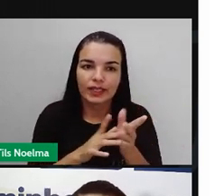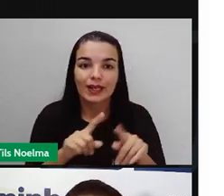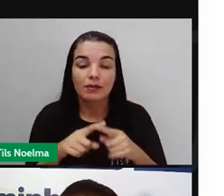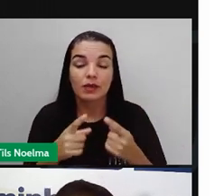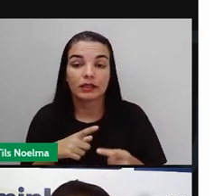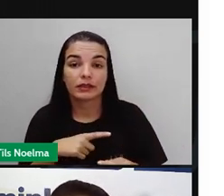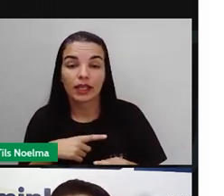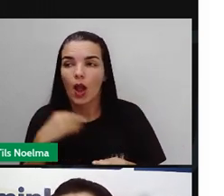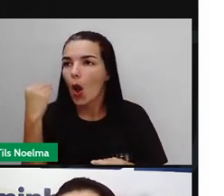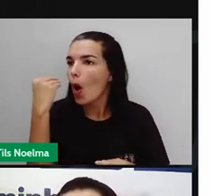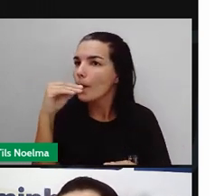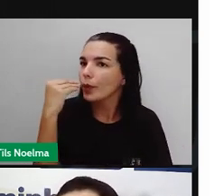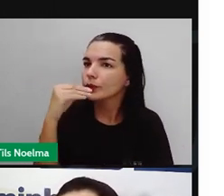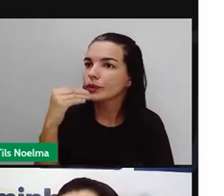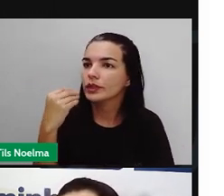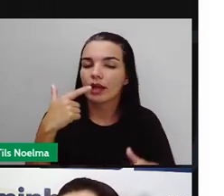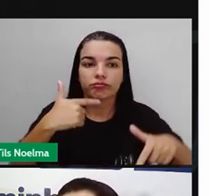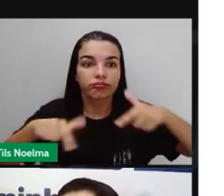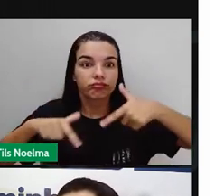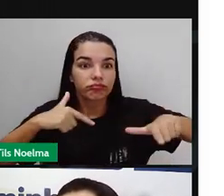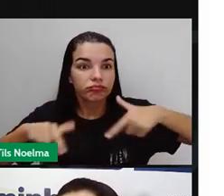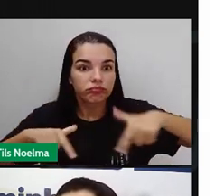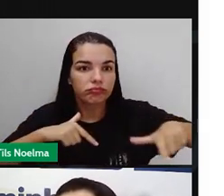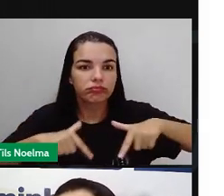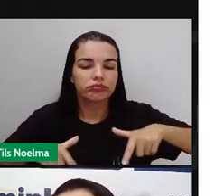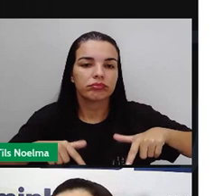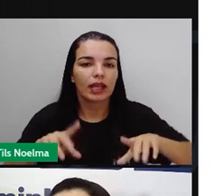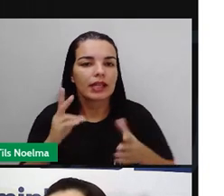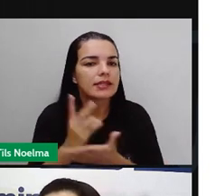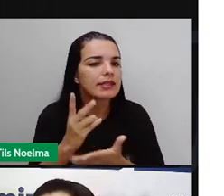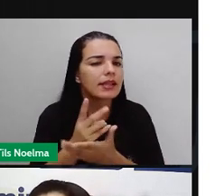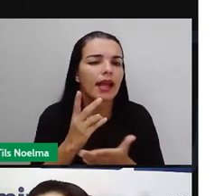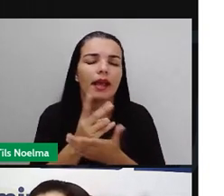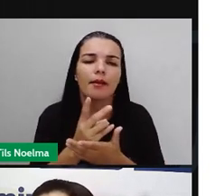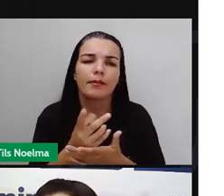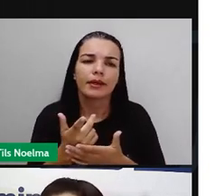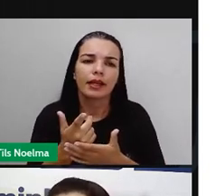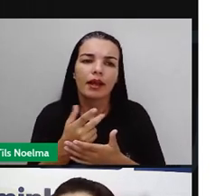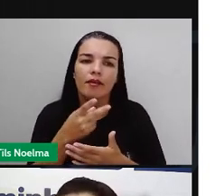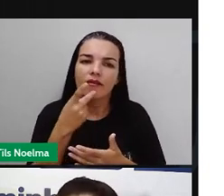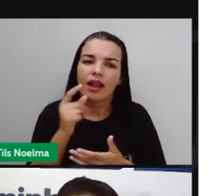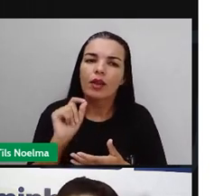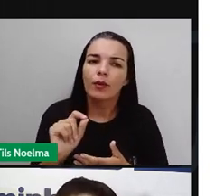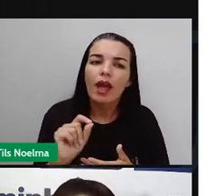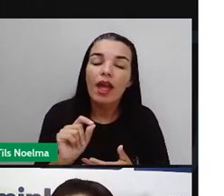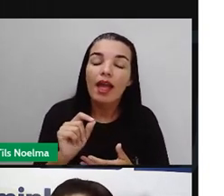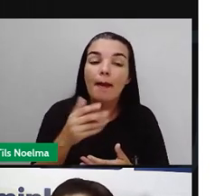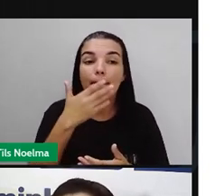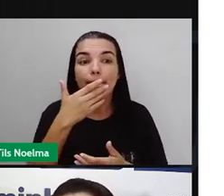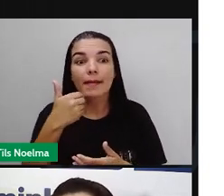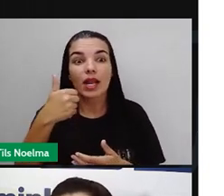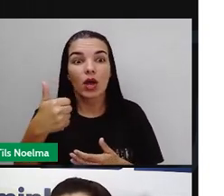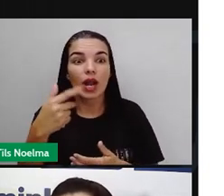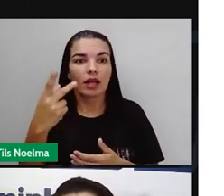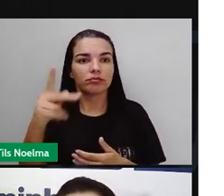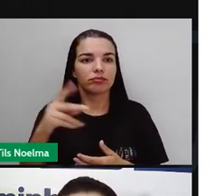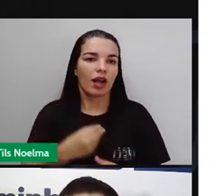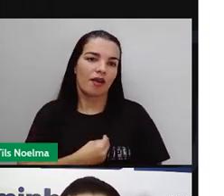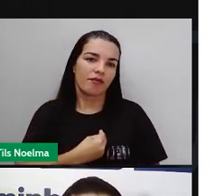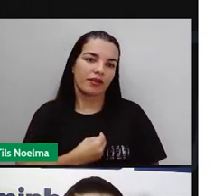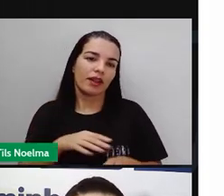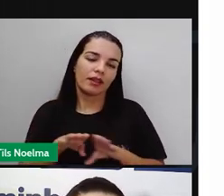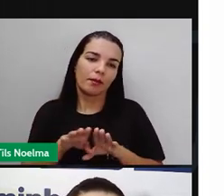oportunidade de emprego, né? Sempre vai ser algo ligado aí à melhoria de vida, né? De condições, principalmente